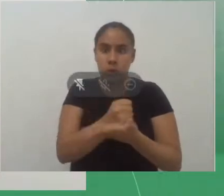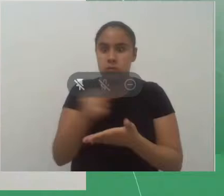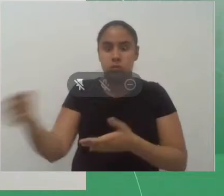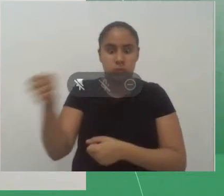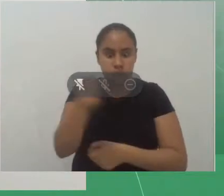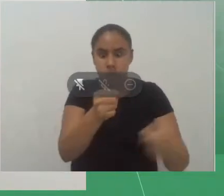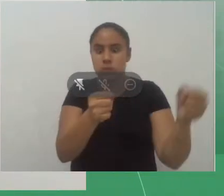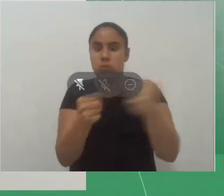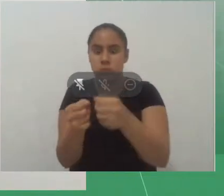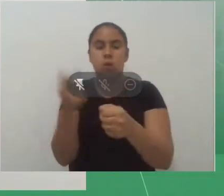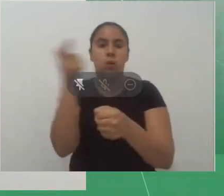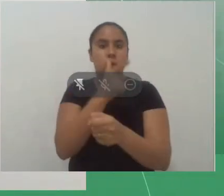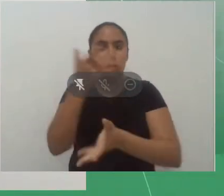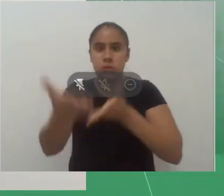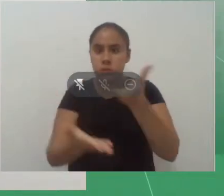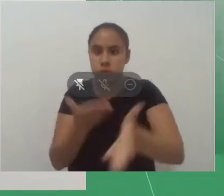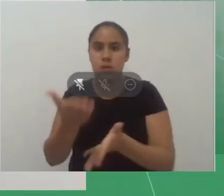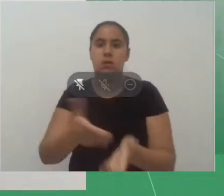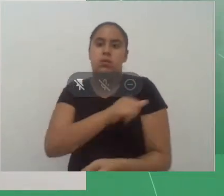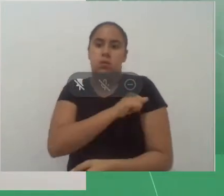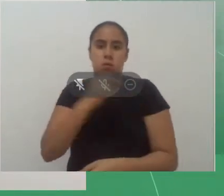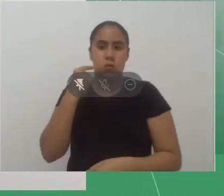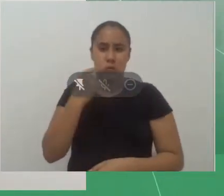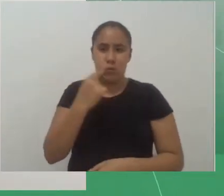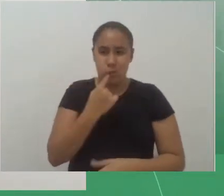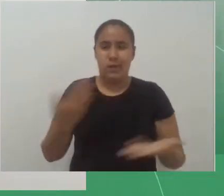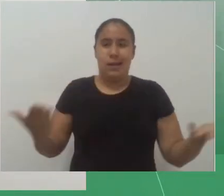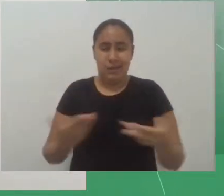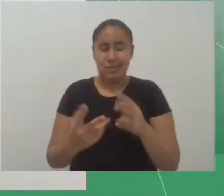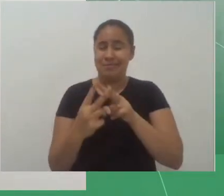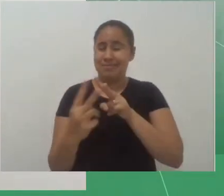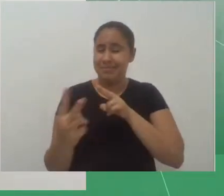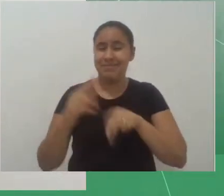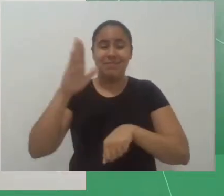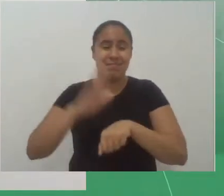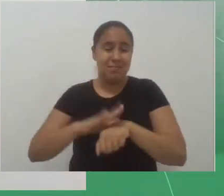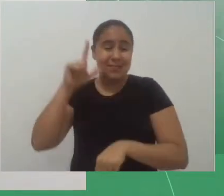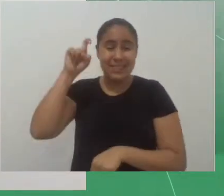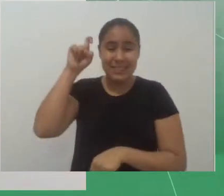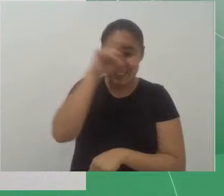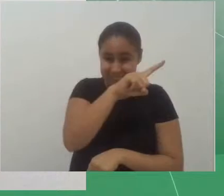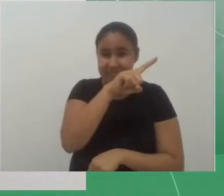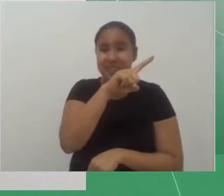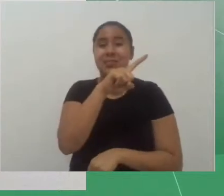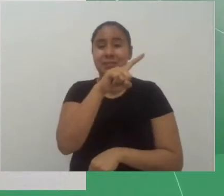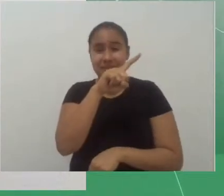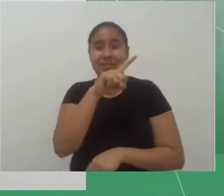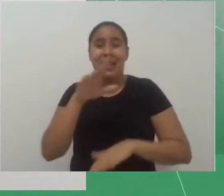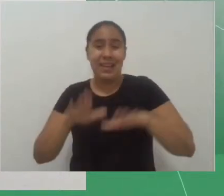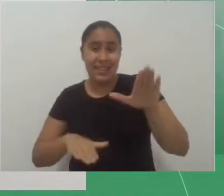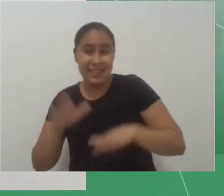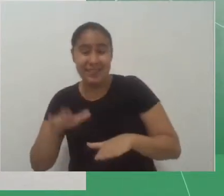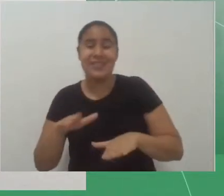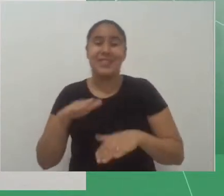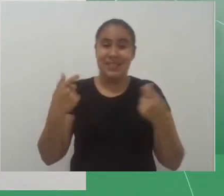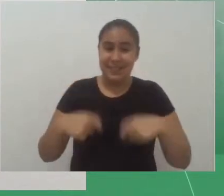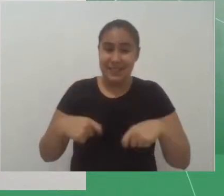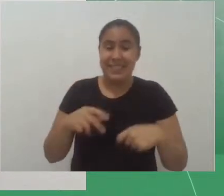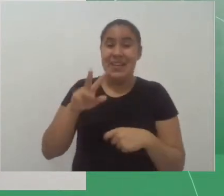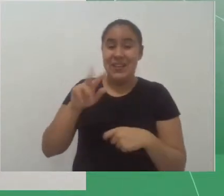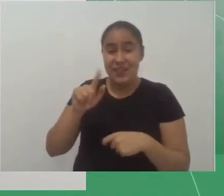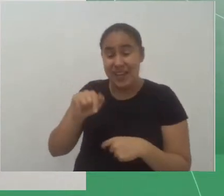um atendimento e assim com o ensino remoto está mais difícil ainda aquelas vendas com as que vaga para ter intérpretes